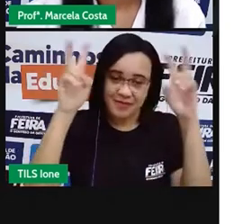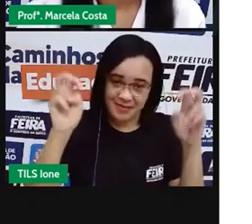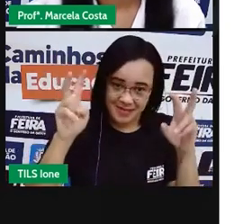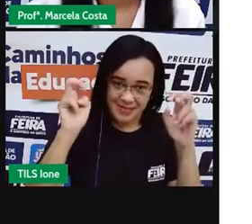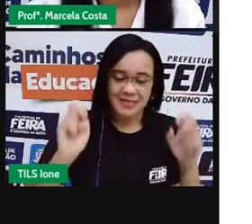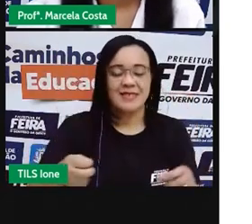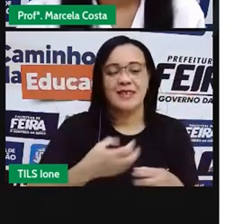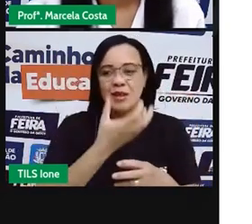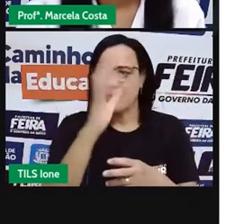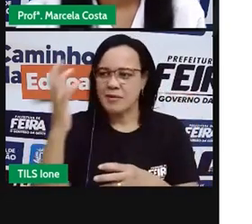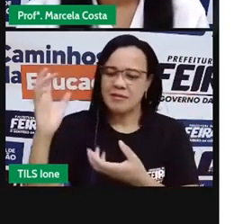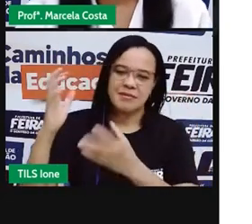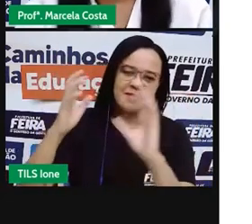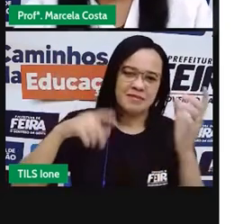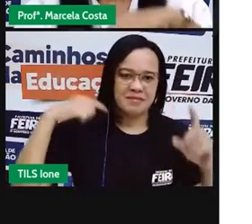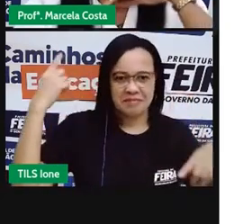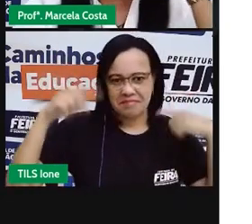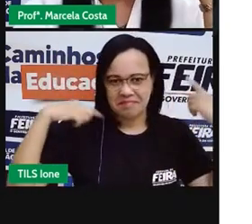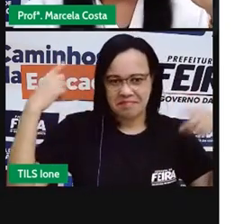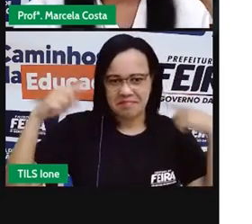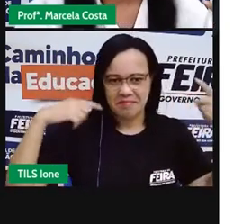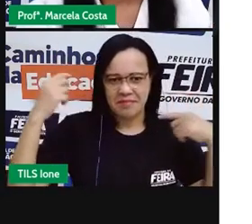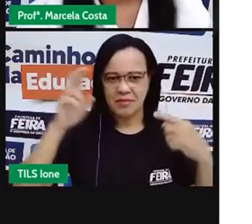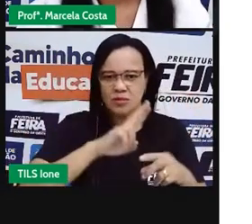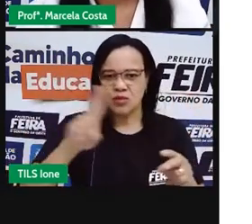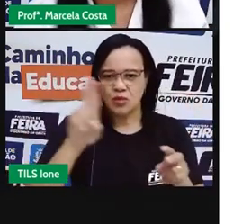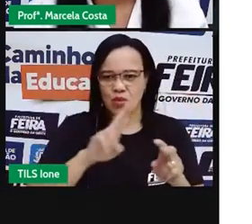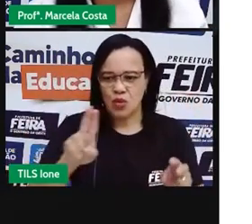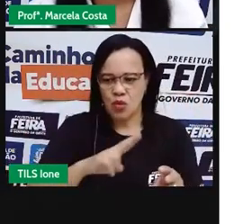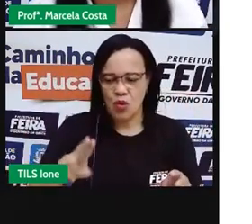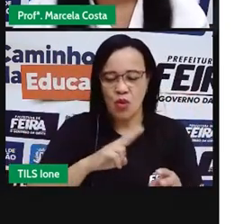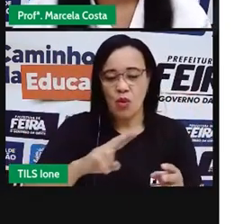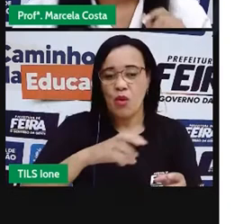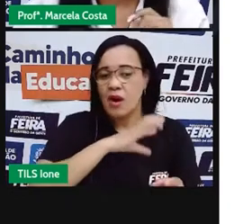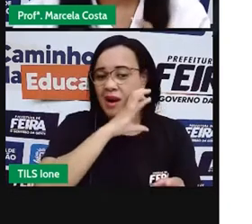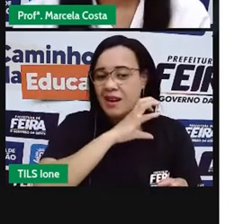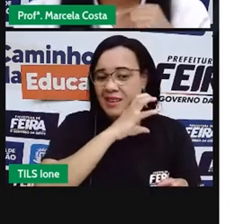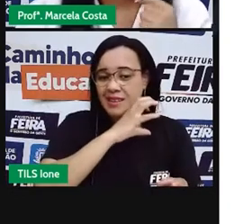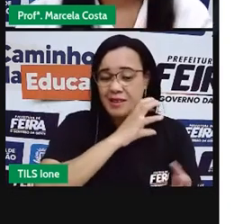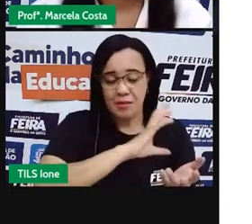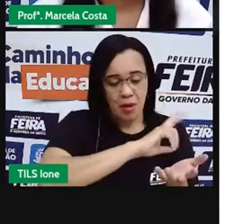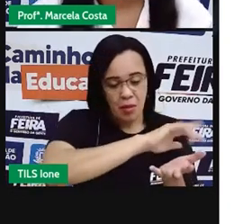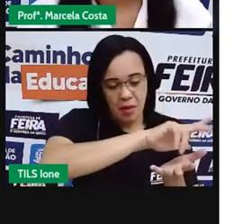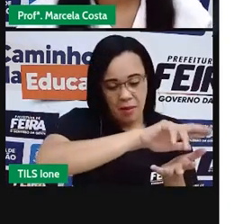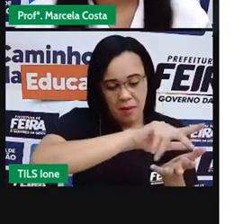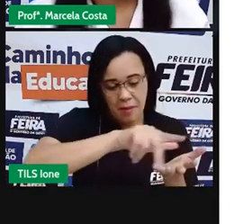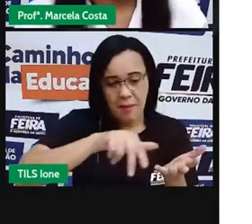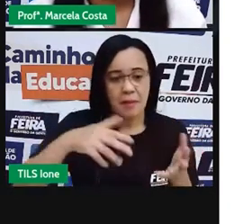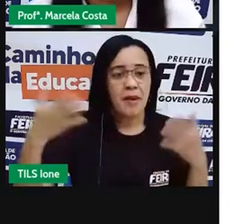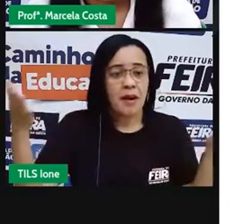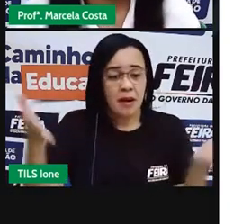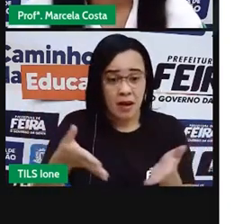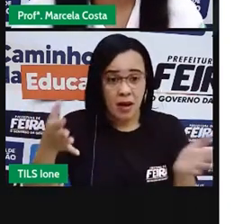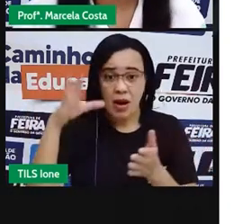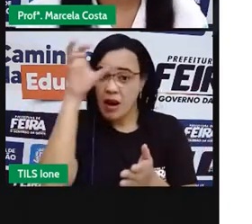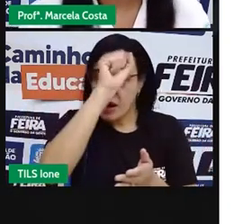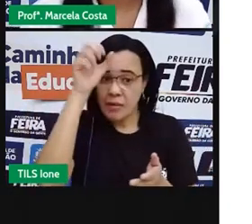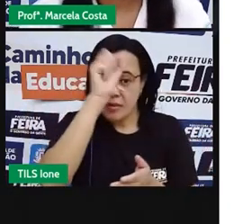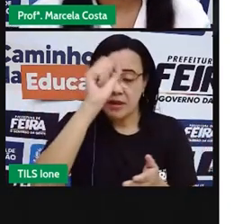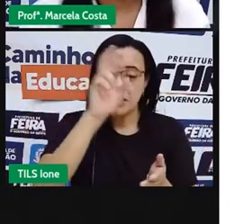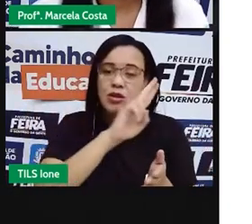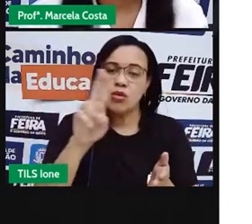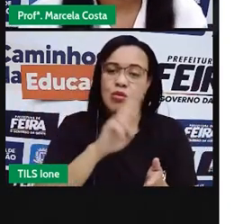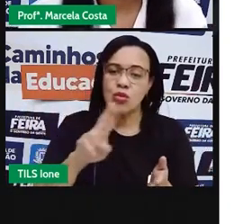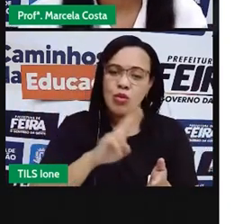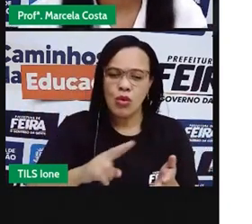a gente já viu o nome desses diversos animais, agora a gente vai aprender a escrever o nome